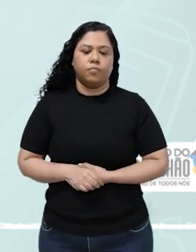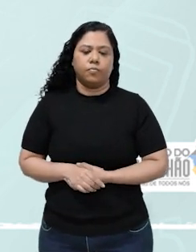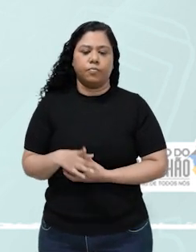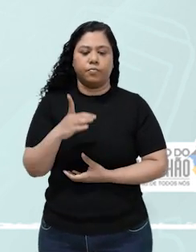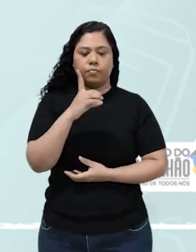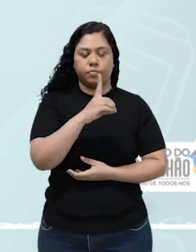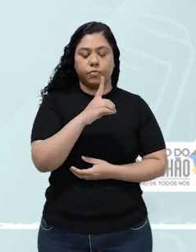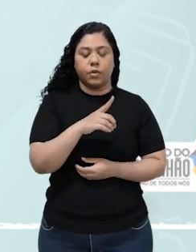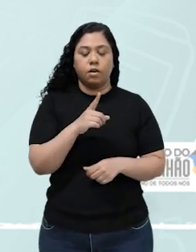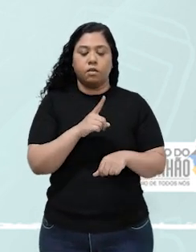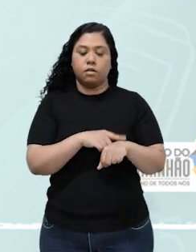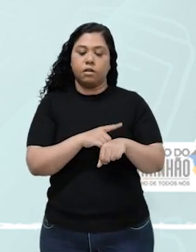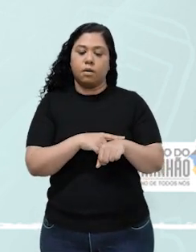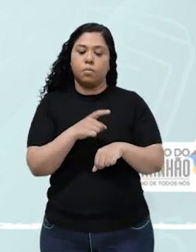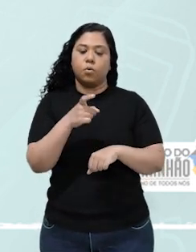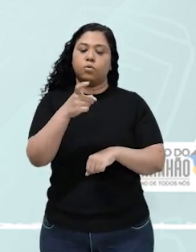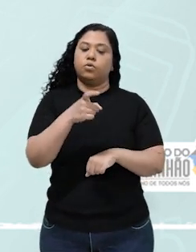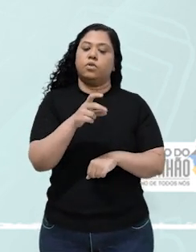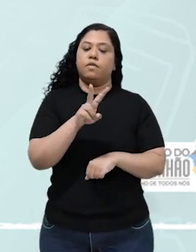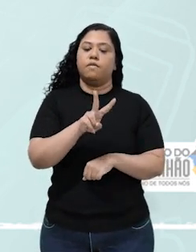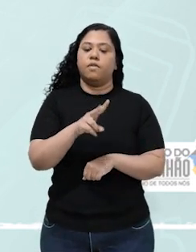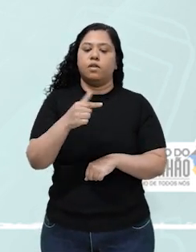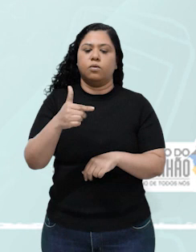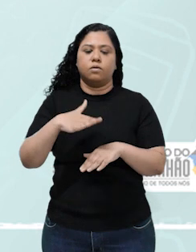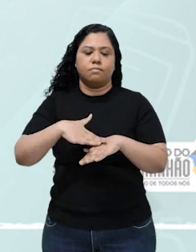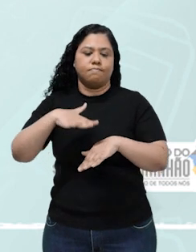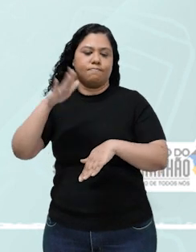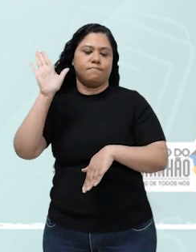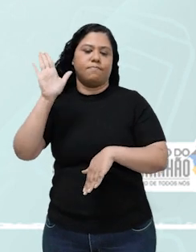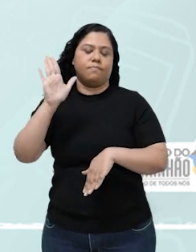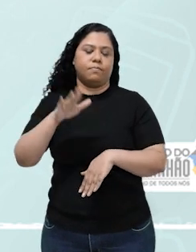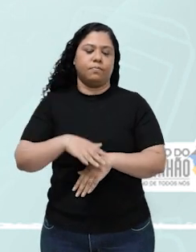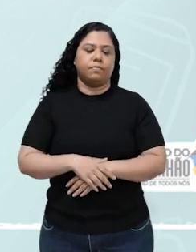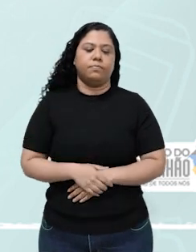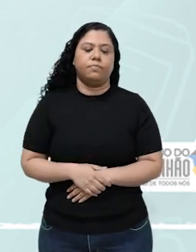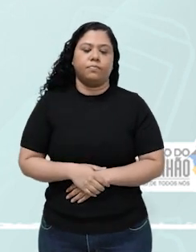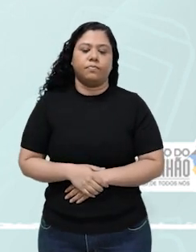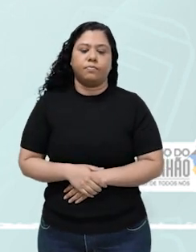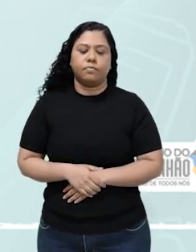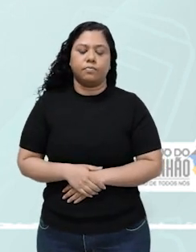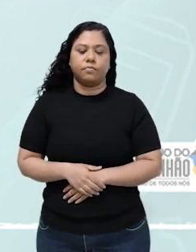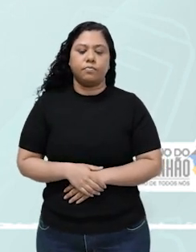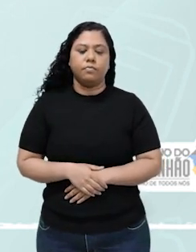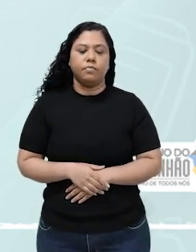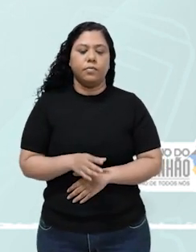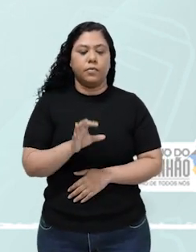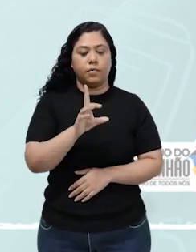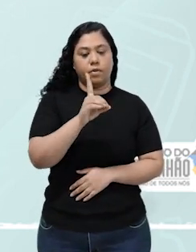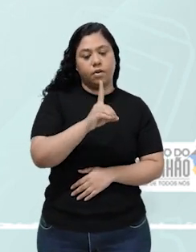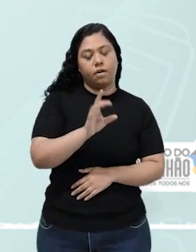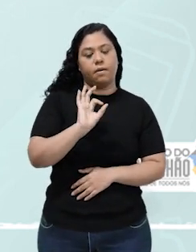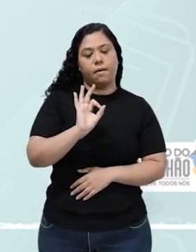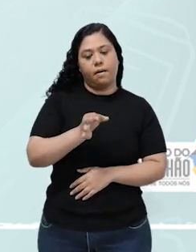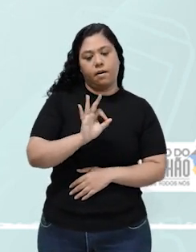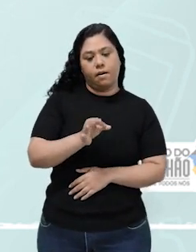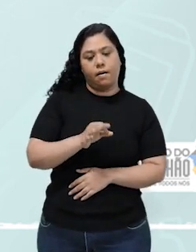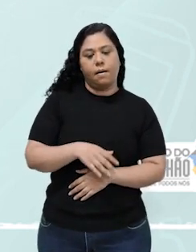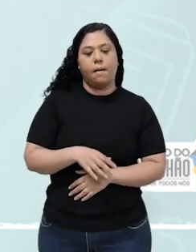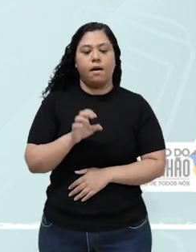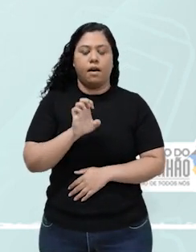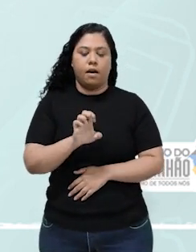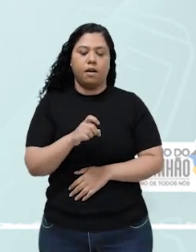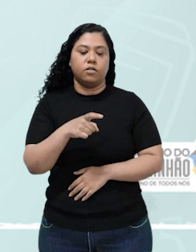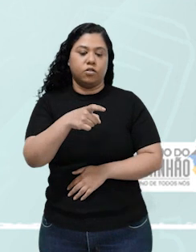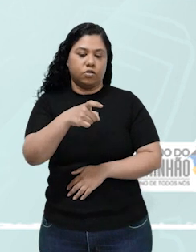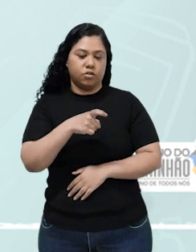Letra D. No instante X, a velocidade de V2 é máxima. Então, letra D está correta. instante... Letra E. No